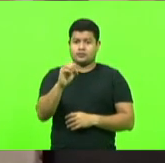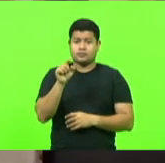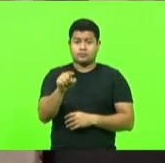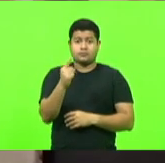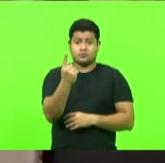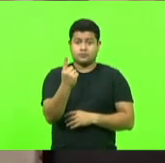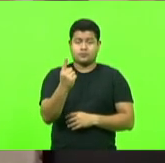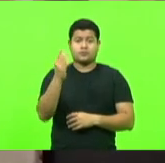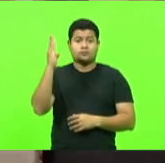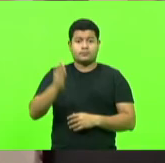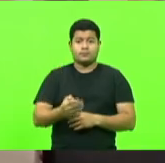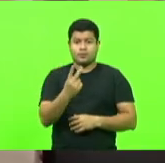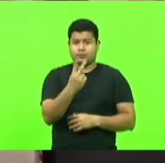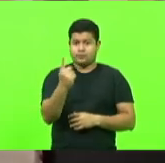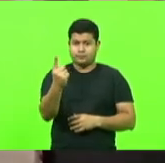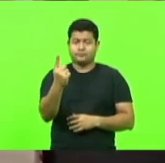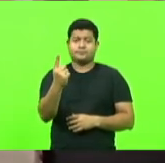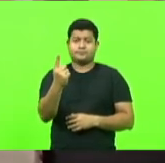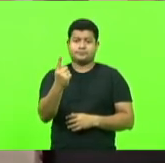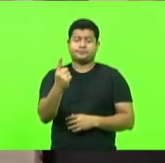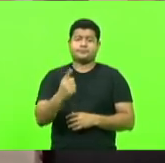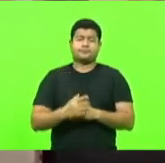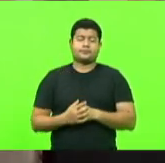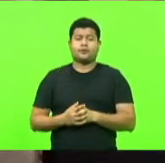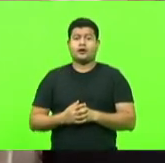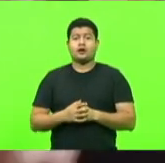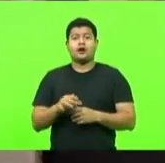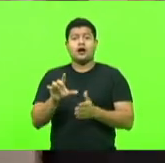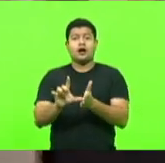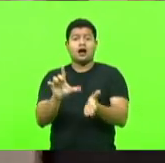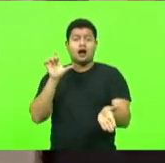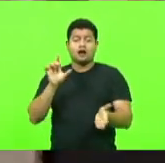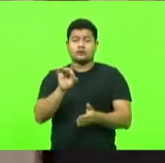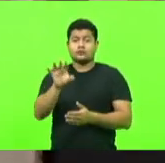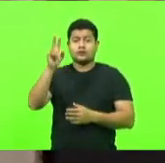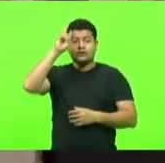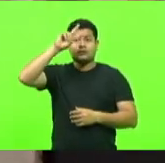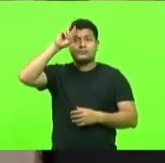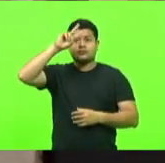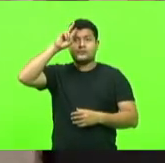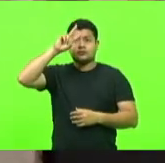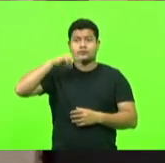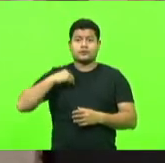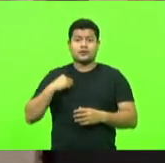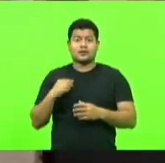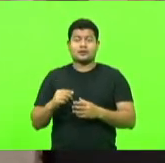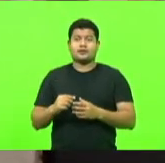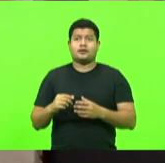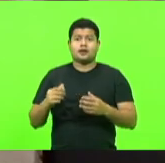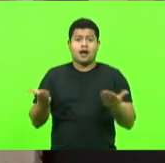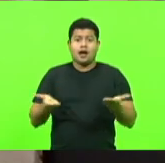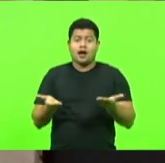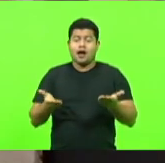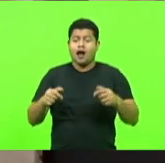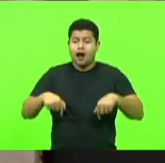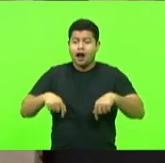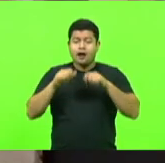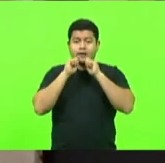de 2021. Antes disso, apenas lembrar aos senhores que recentemente esta Assembleia